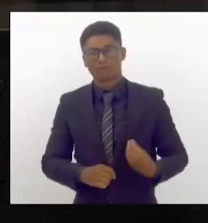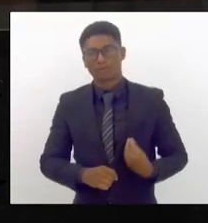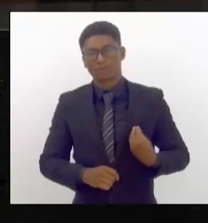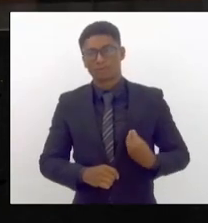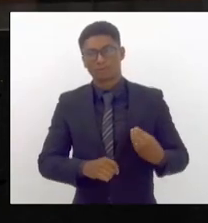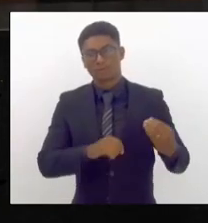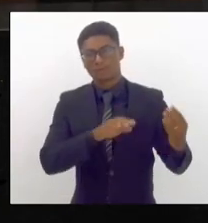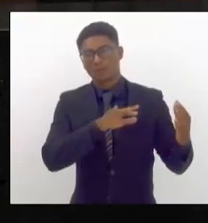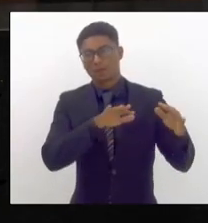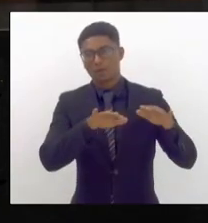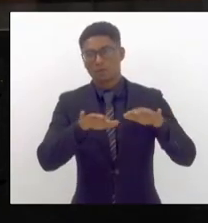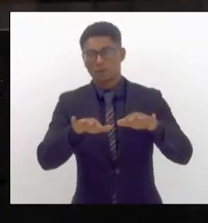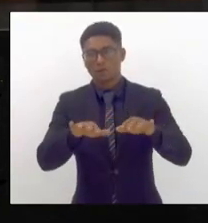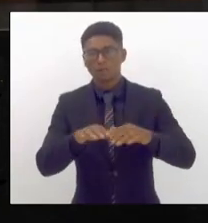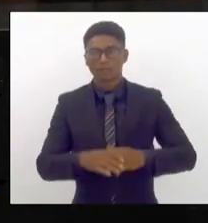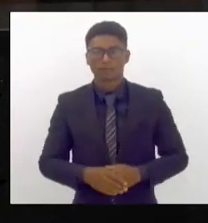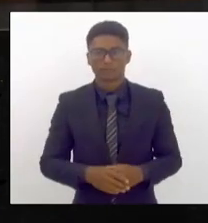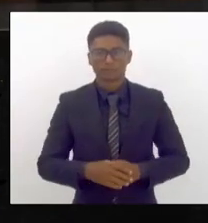plenário